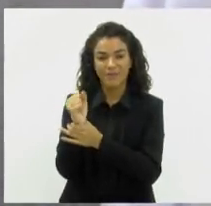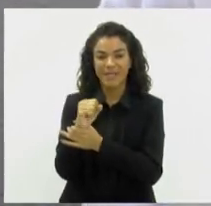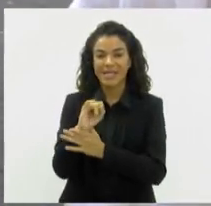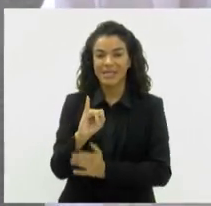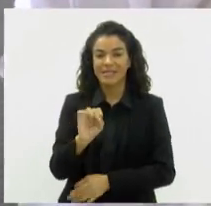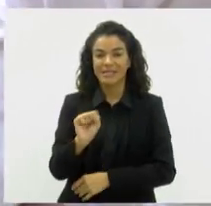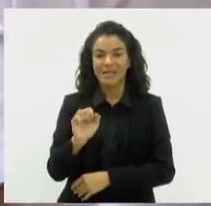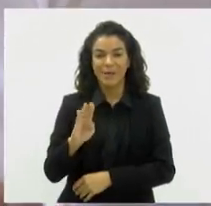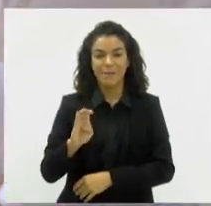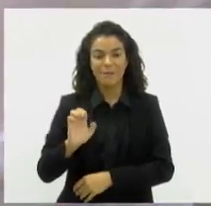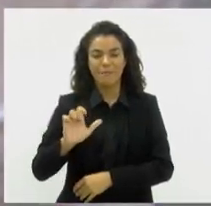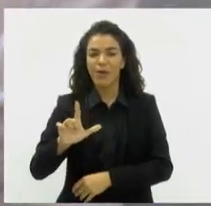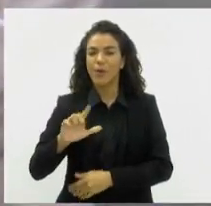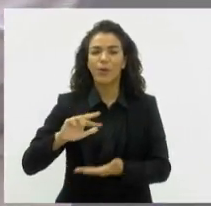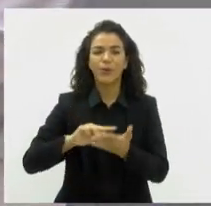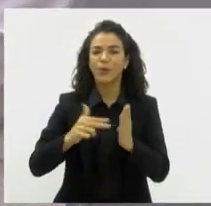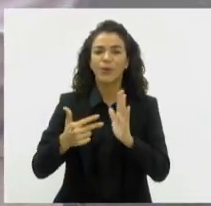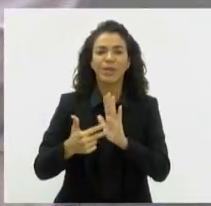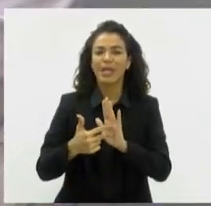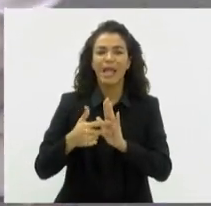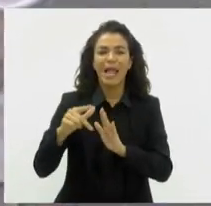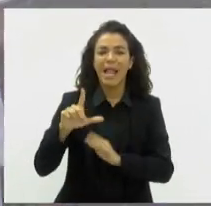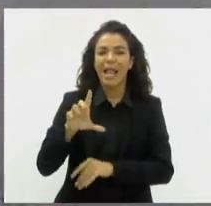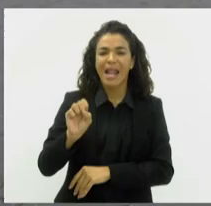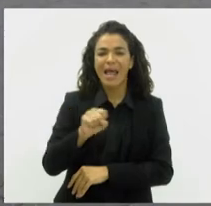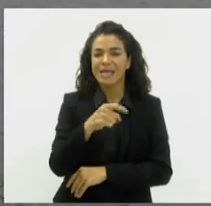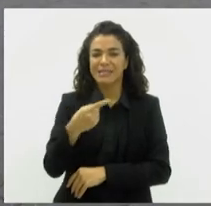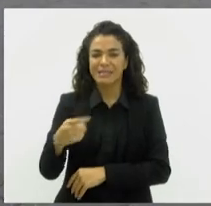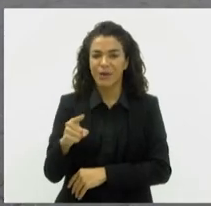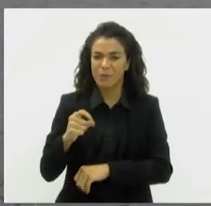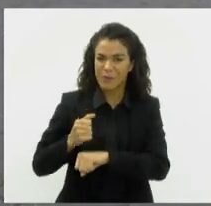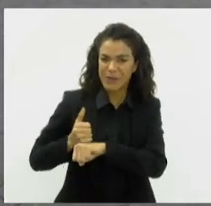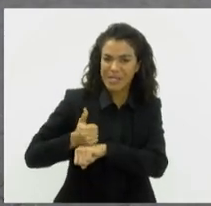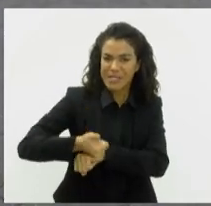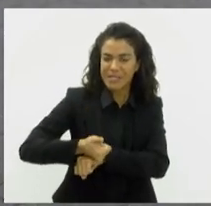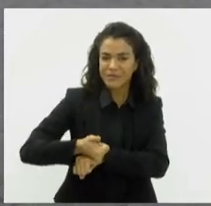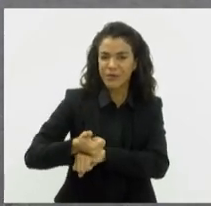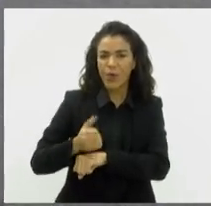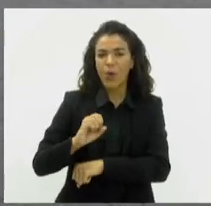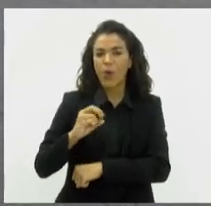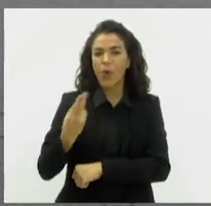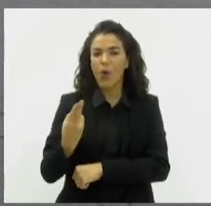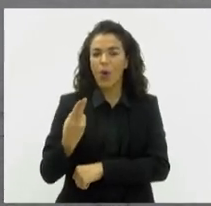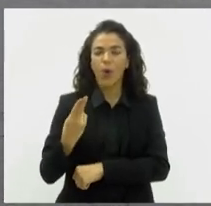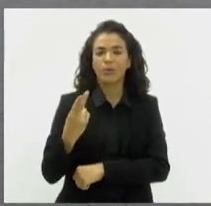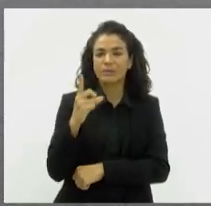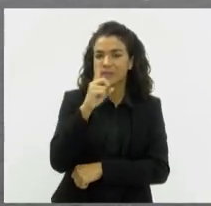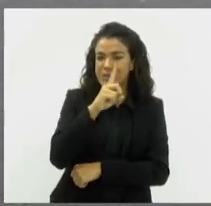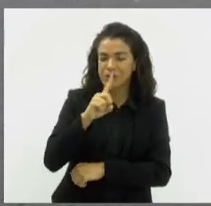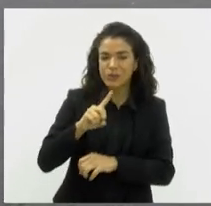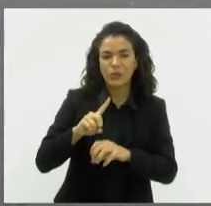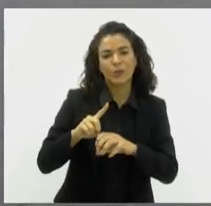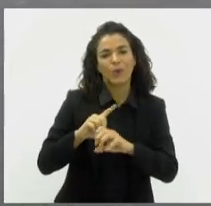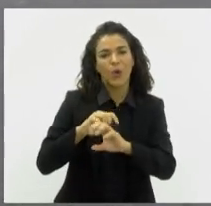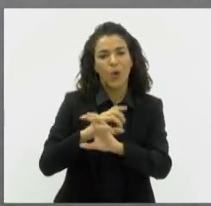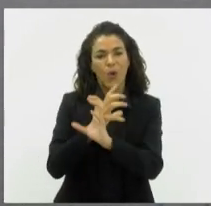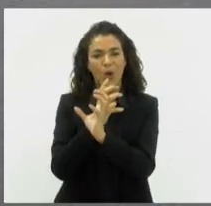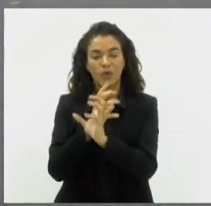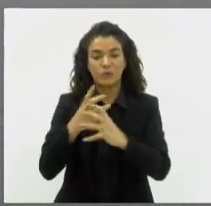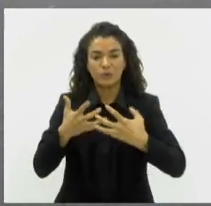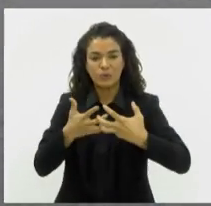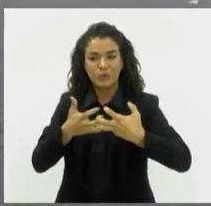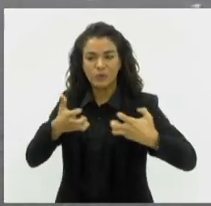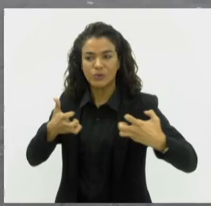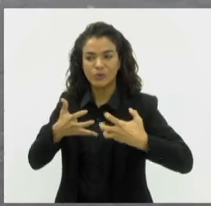Isabel. Mas afinal, o é essa lesão por esforço repetitivo ou esse distúrbio osteomuscular relacionado ao trabalho? Bom dia. Bom dia.